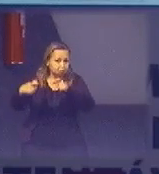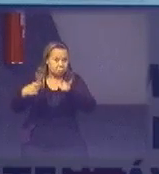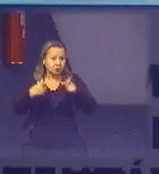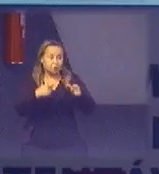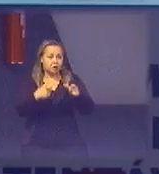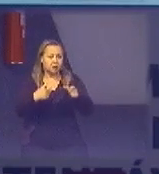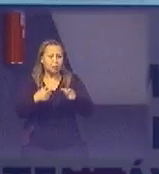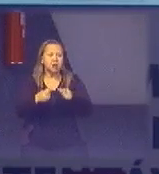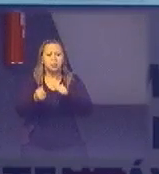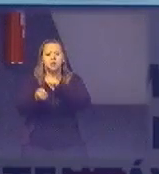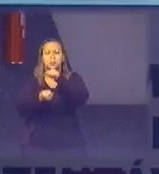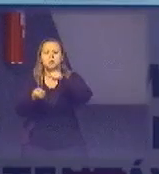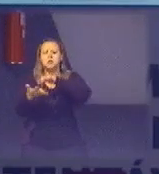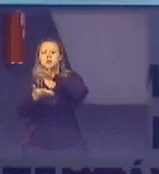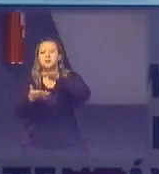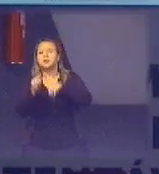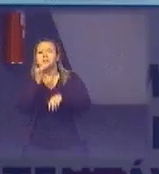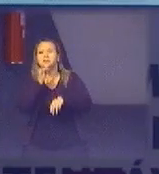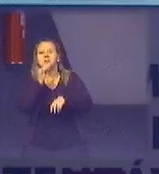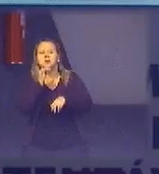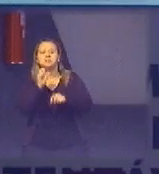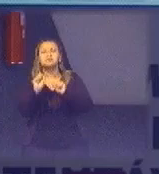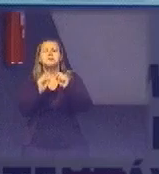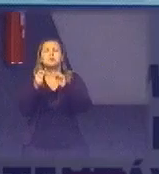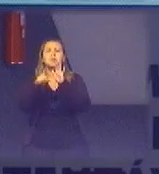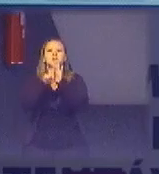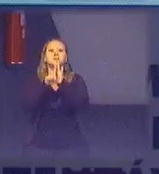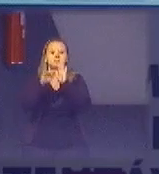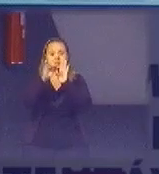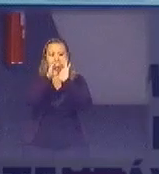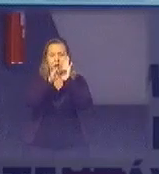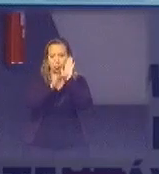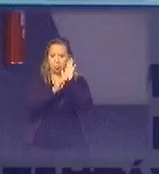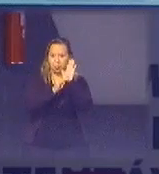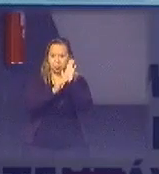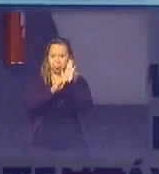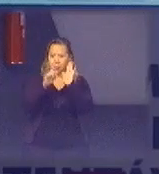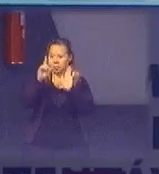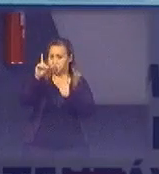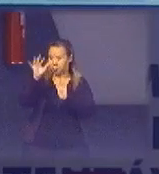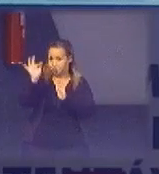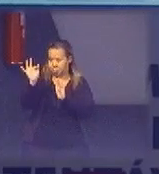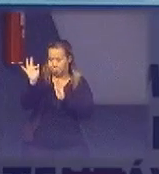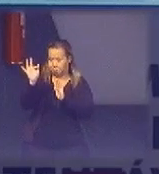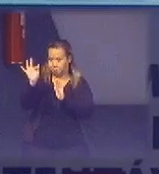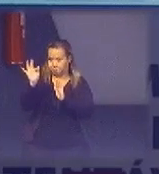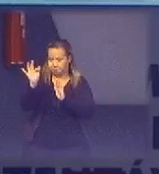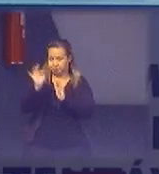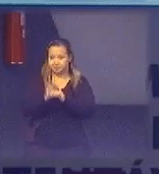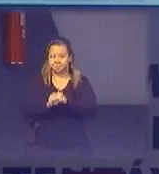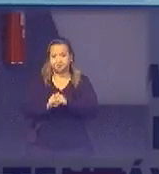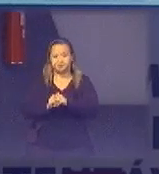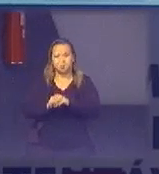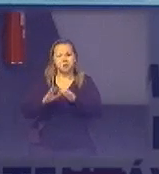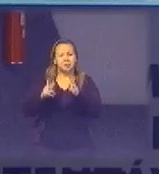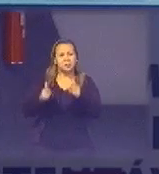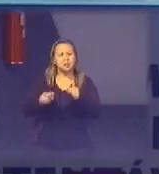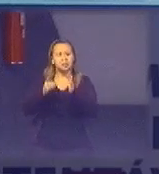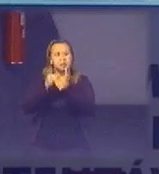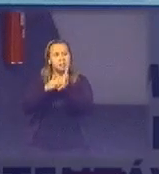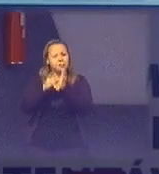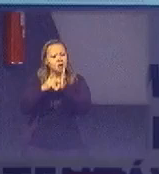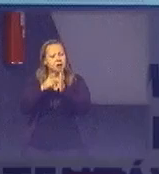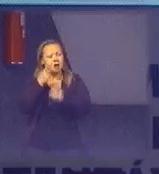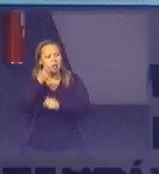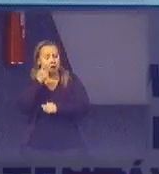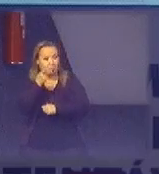sustentabilidade ou o a tem de normas em nível federal e não é exaustivo tá tudo bem que tem um decreto lá que